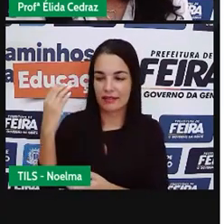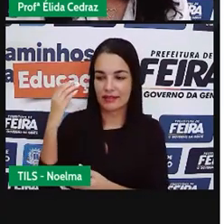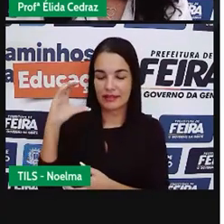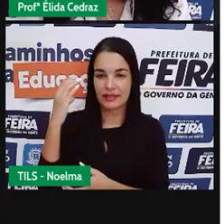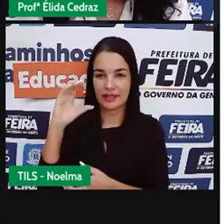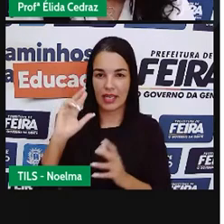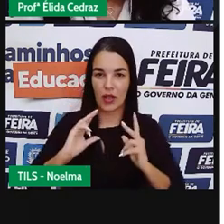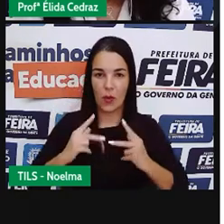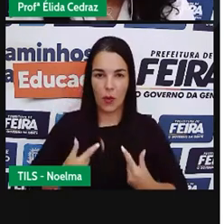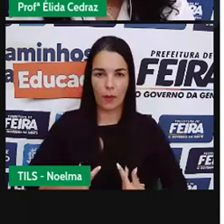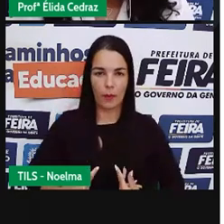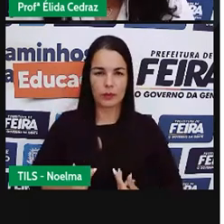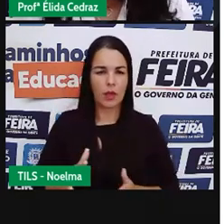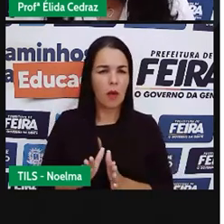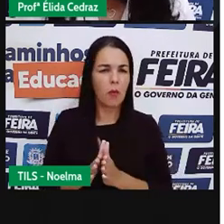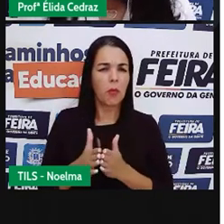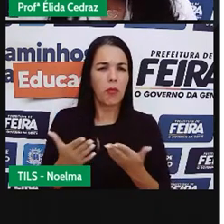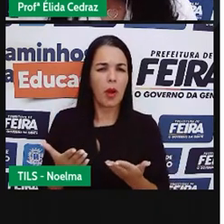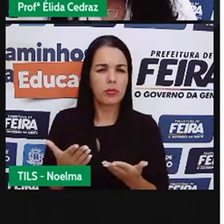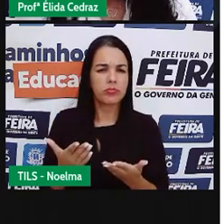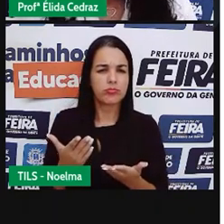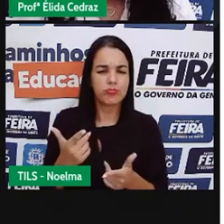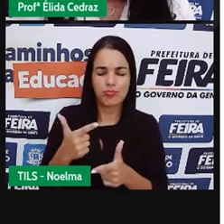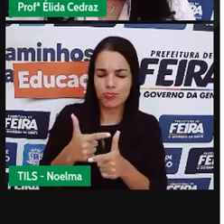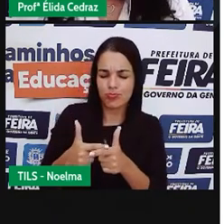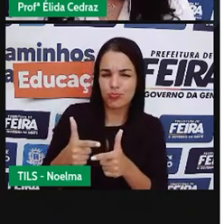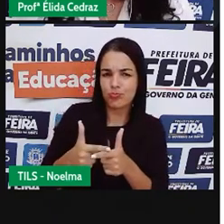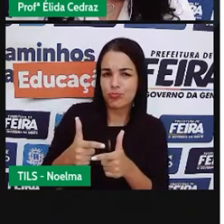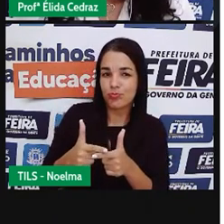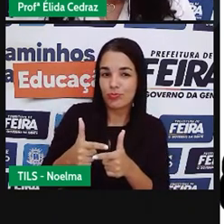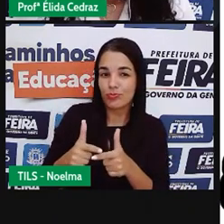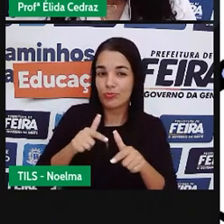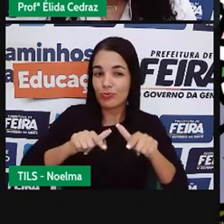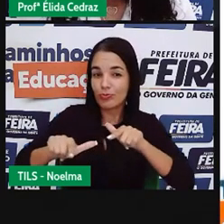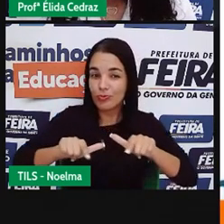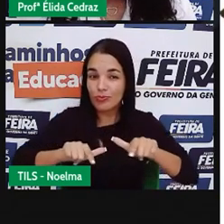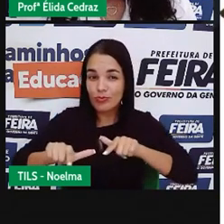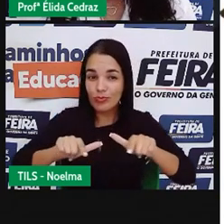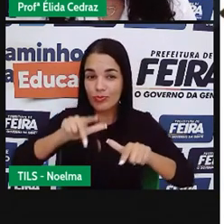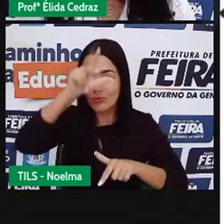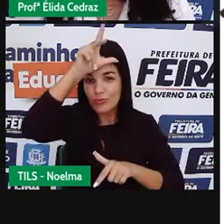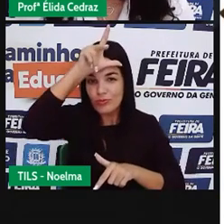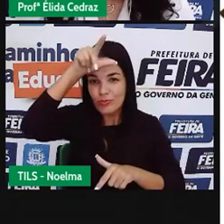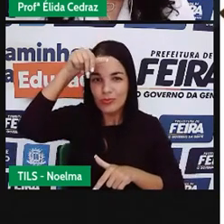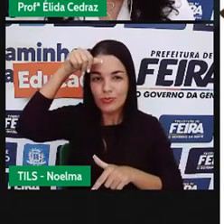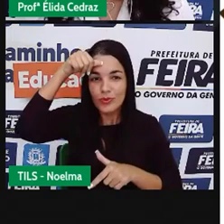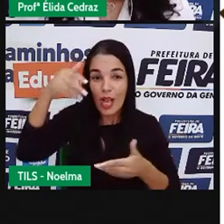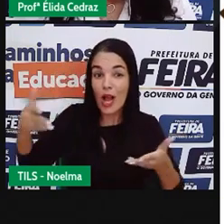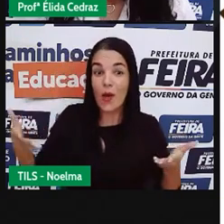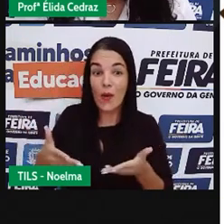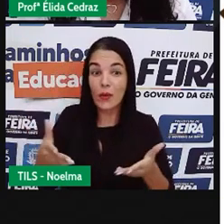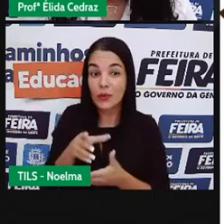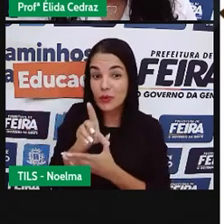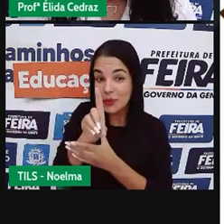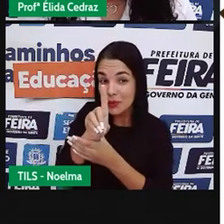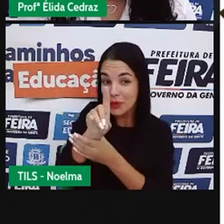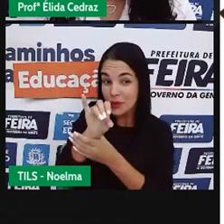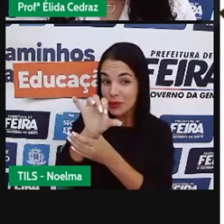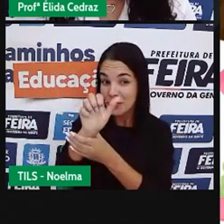prefeito no município. Anota aí no seu calendário a data de hoje.